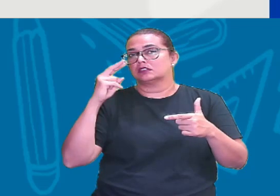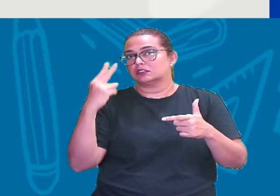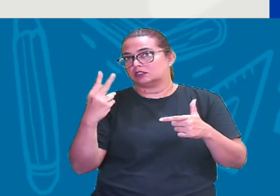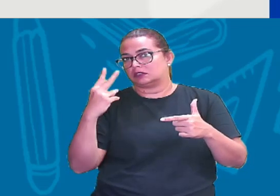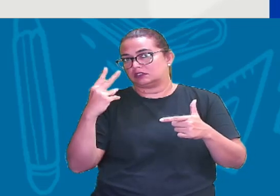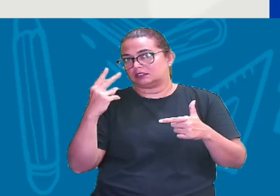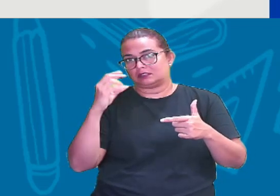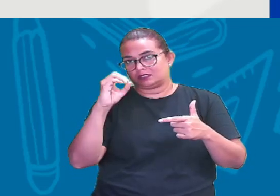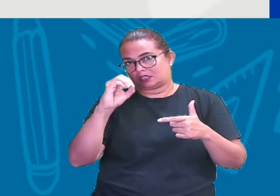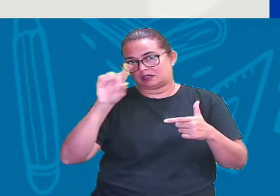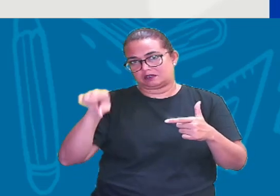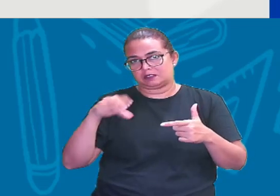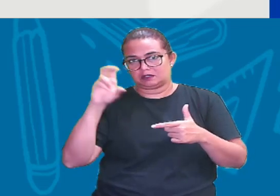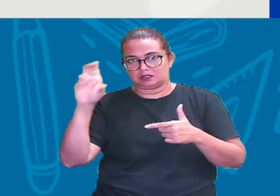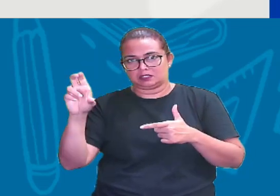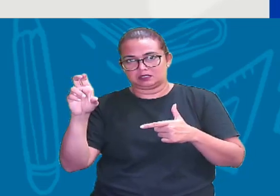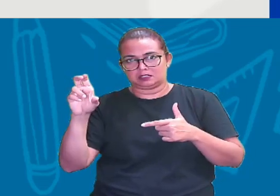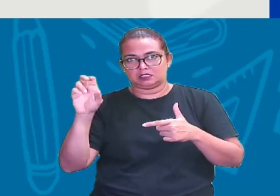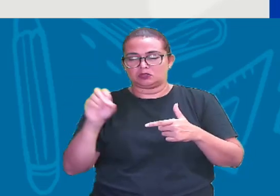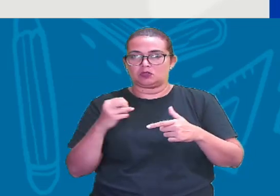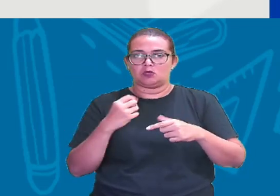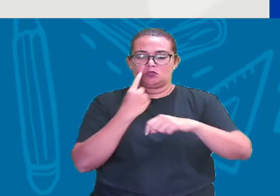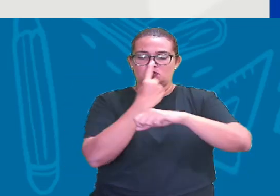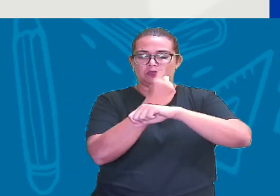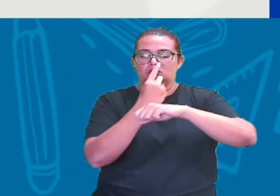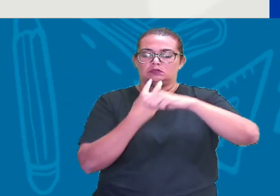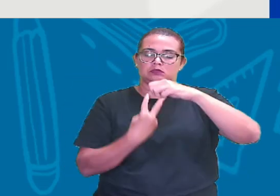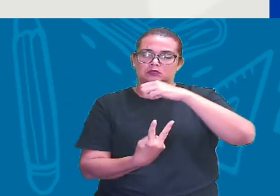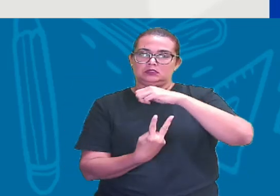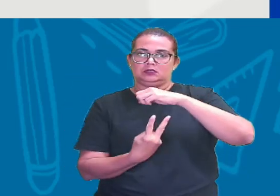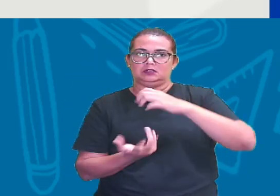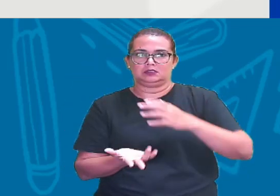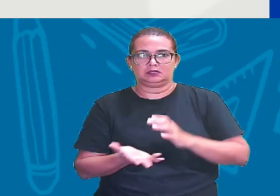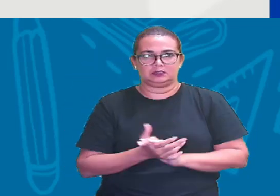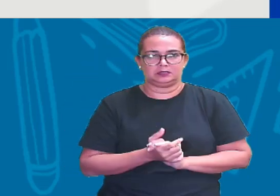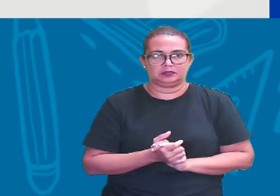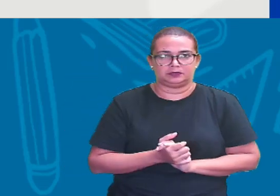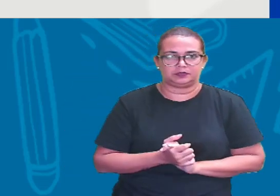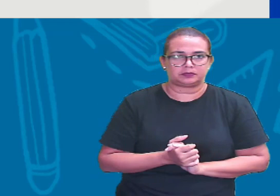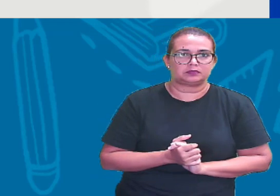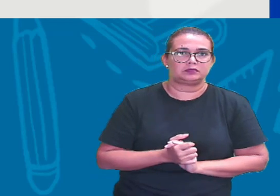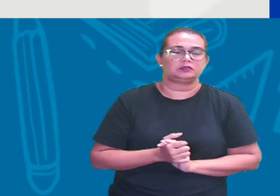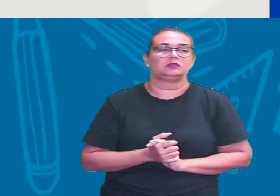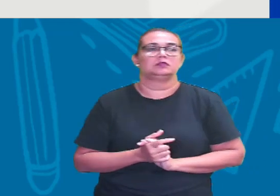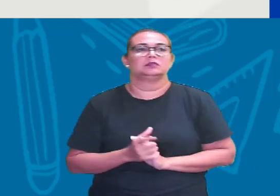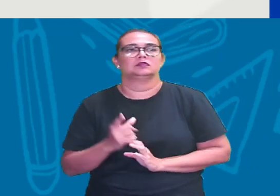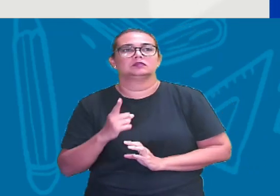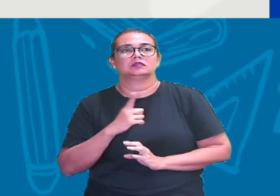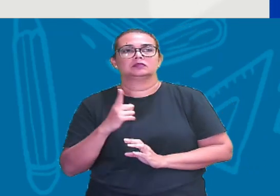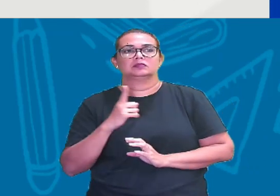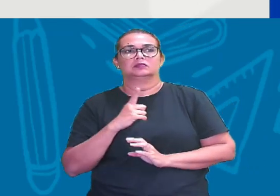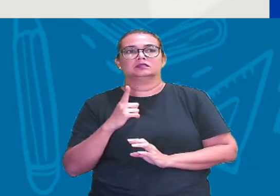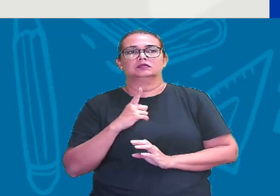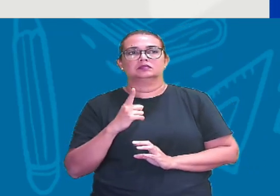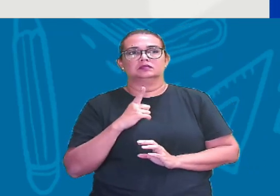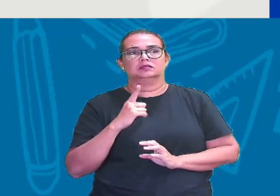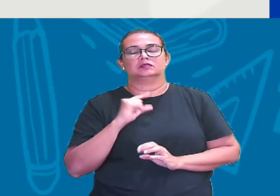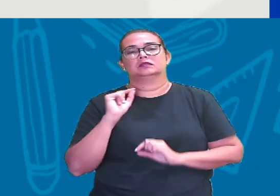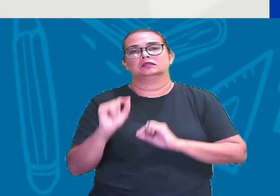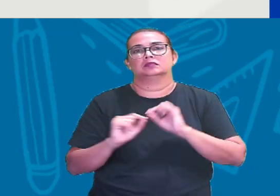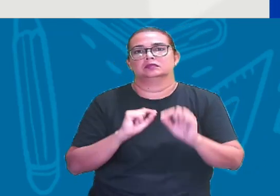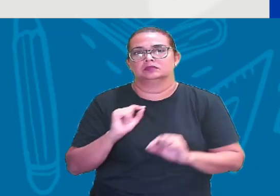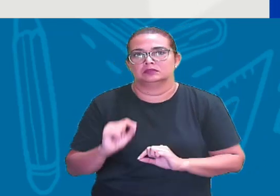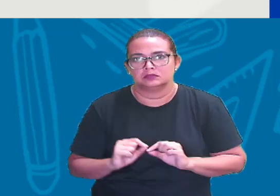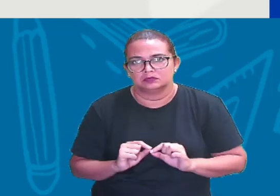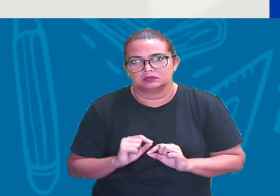Décimos Tá certo? Então nós temos Um número decimal Exato Por que ele é exato? Porque ele parou